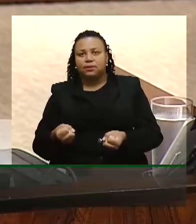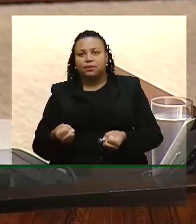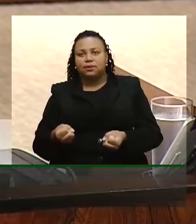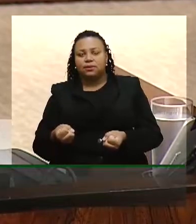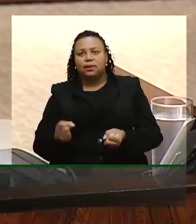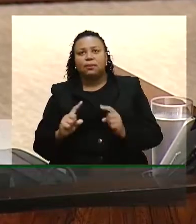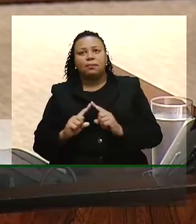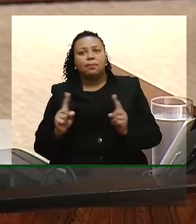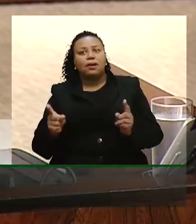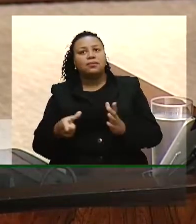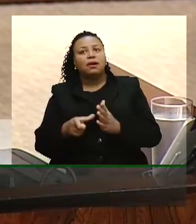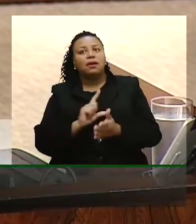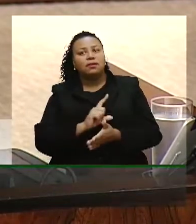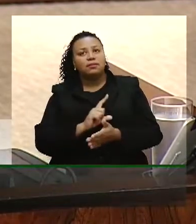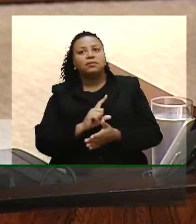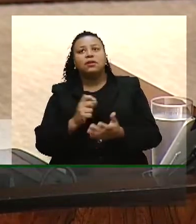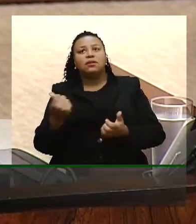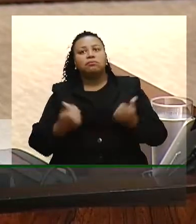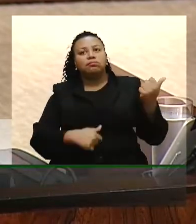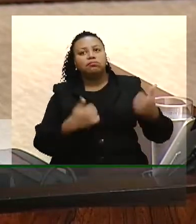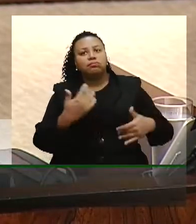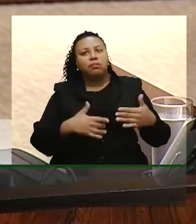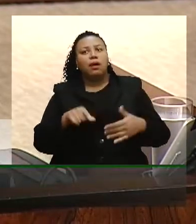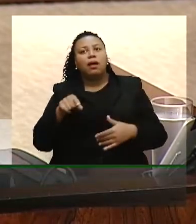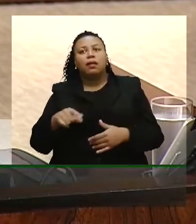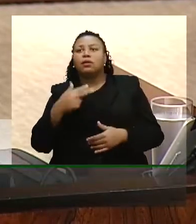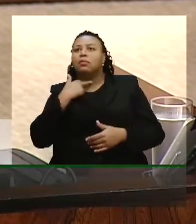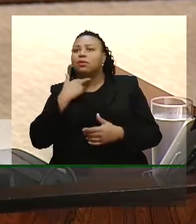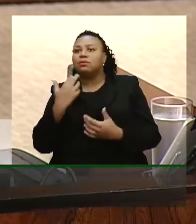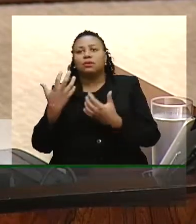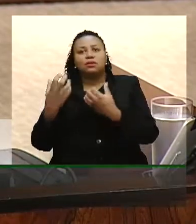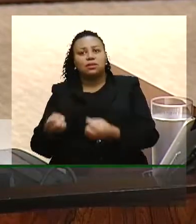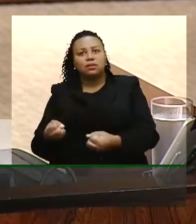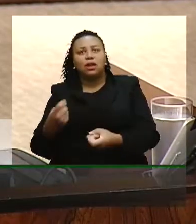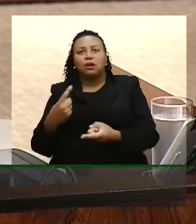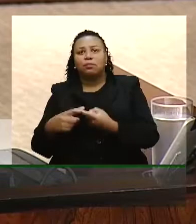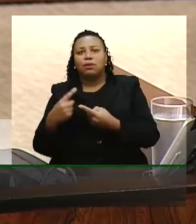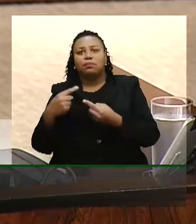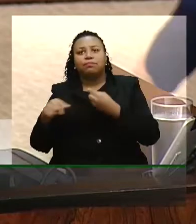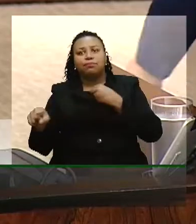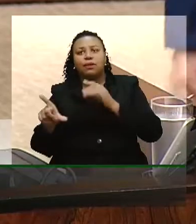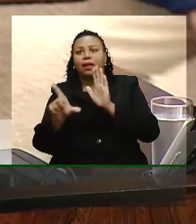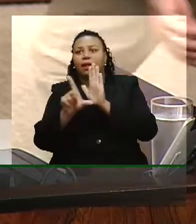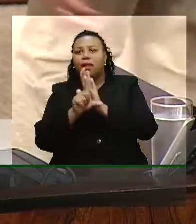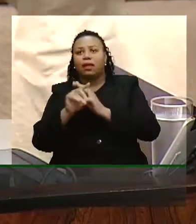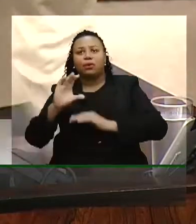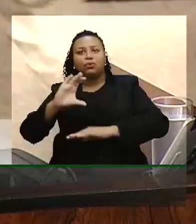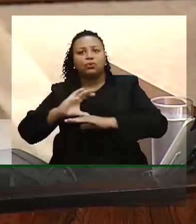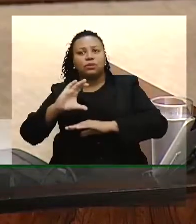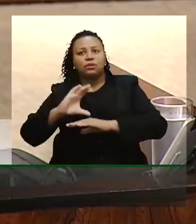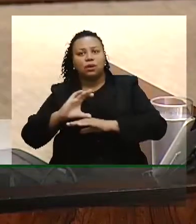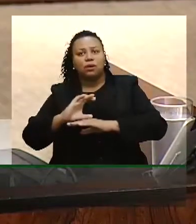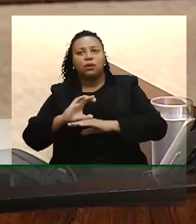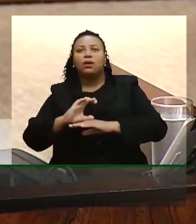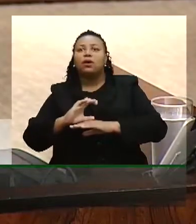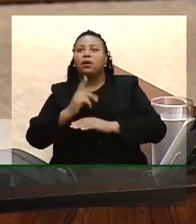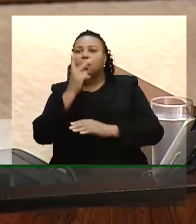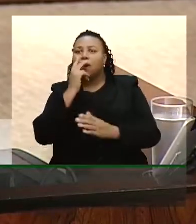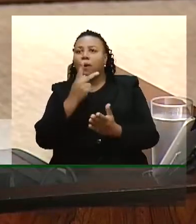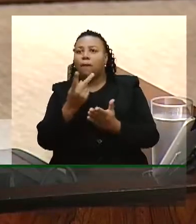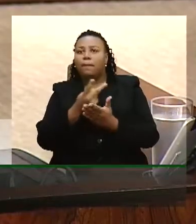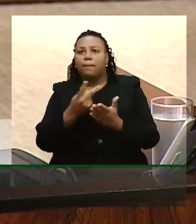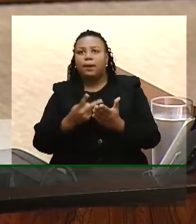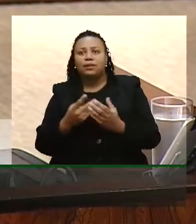Mas, antes de tudo, o foi exposto, ela é inaceitável por ser inconstitucional. De acordo com o parecer